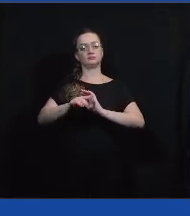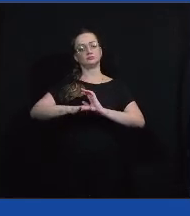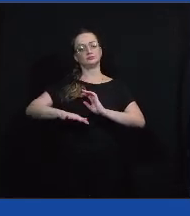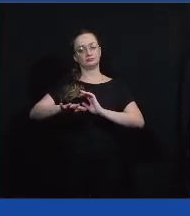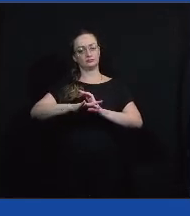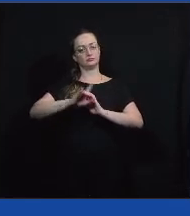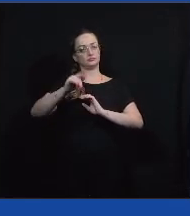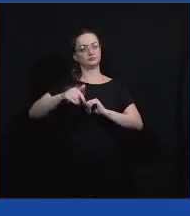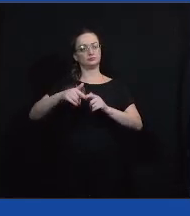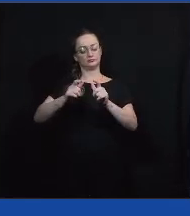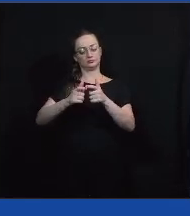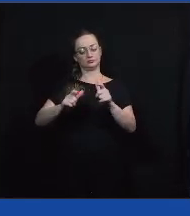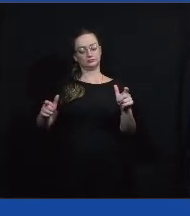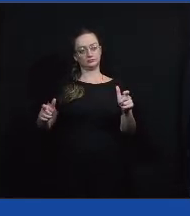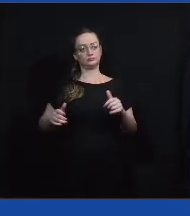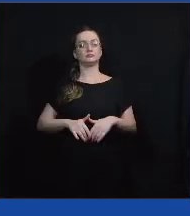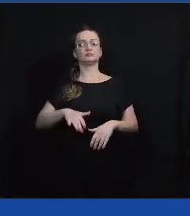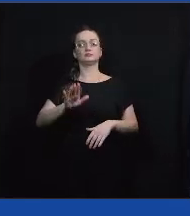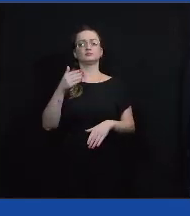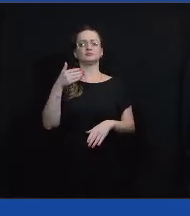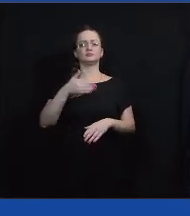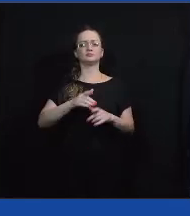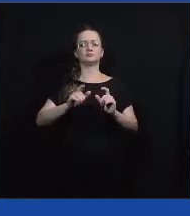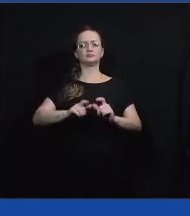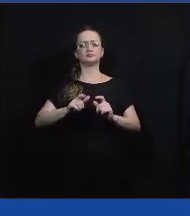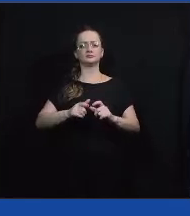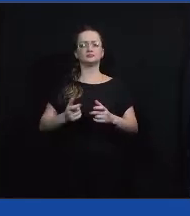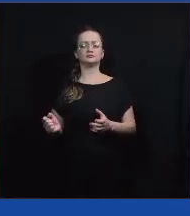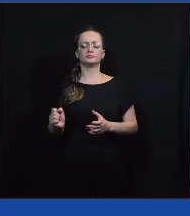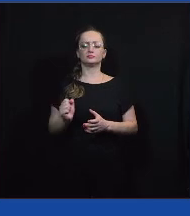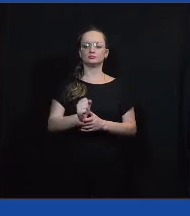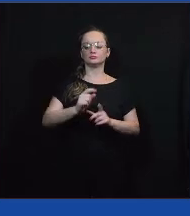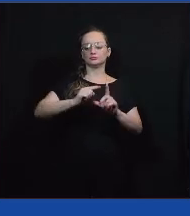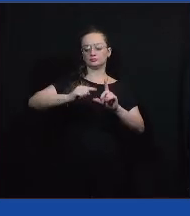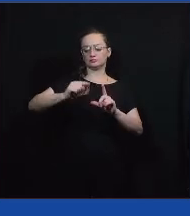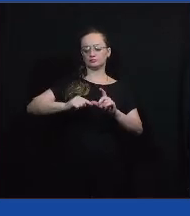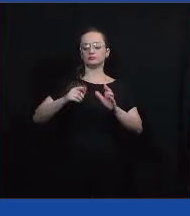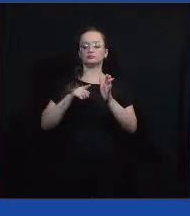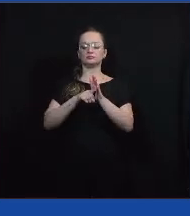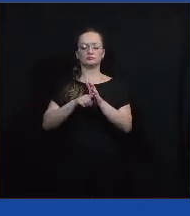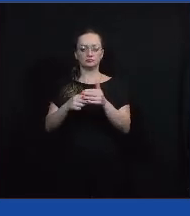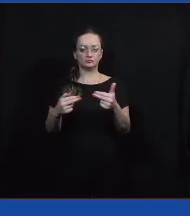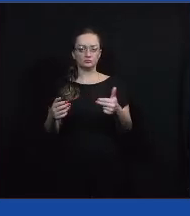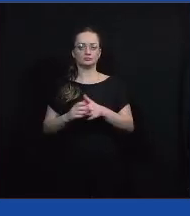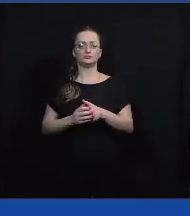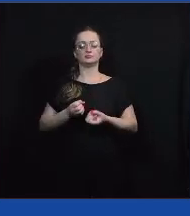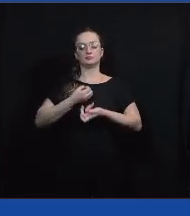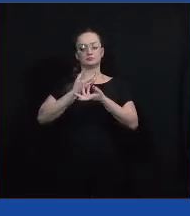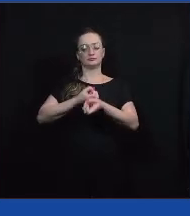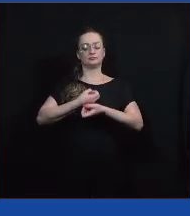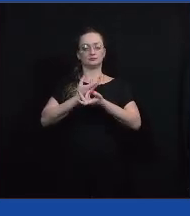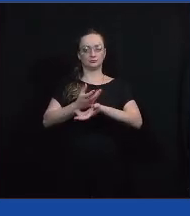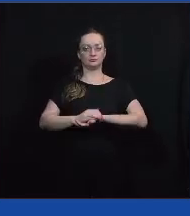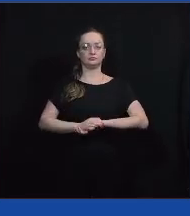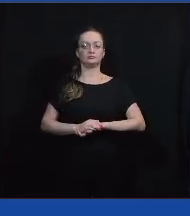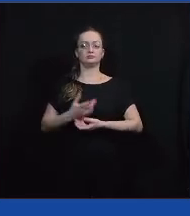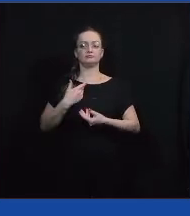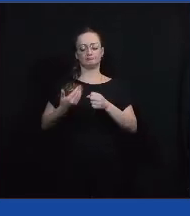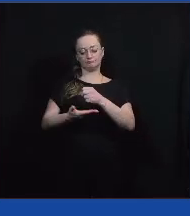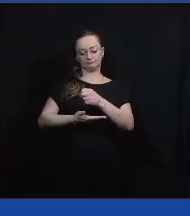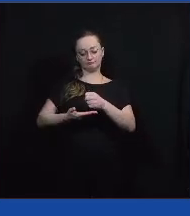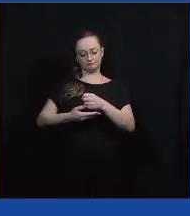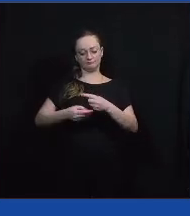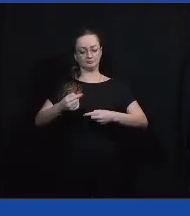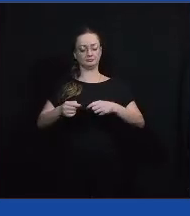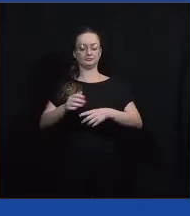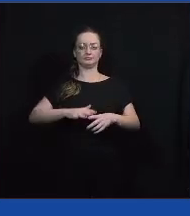é mais extensa, mas é onde a gente coloca gráficos, pesquisas, dados que embasam essa política